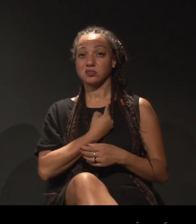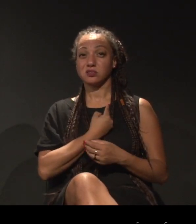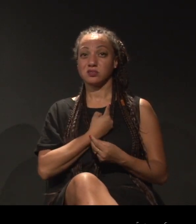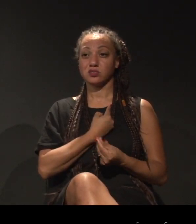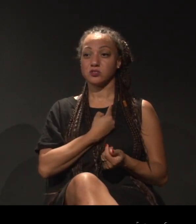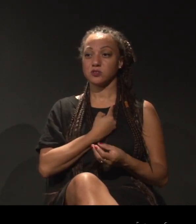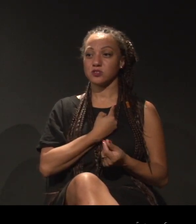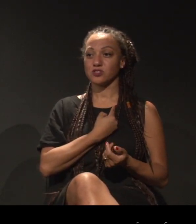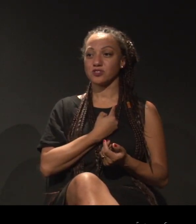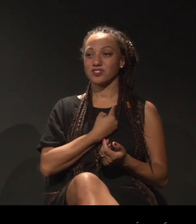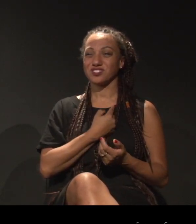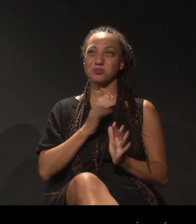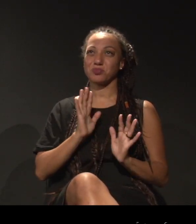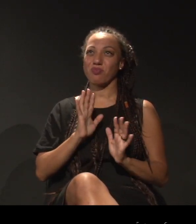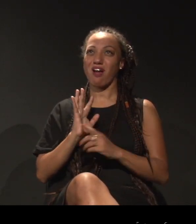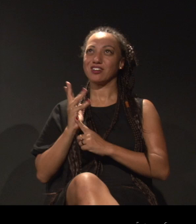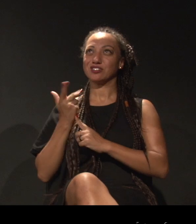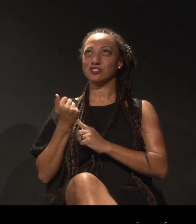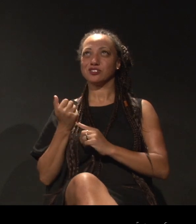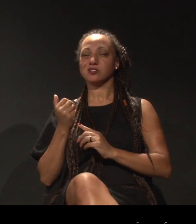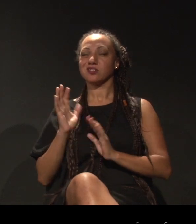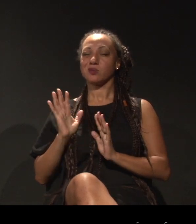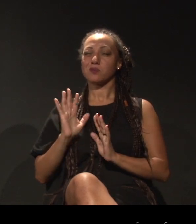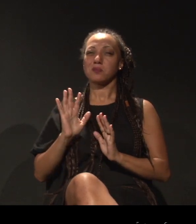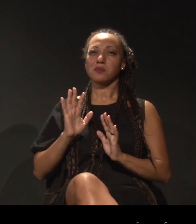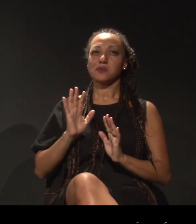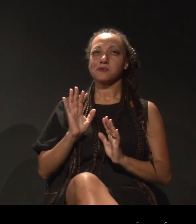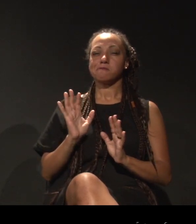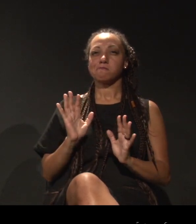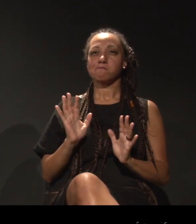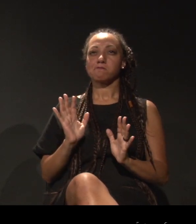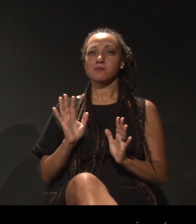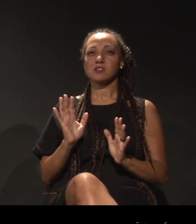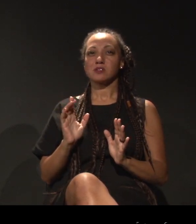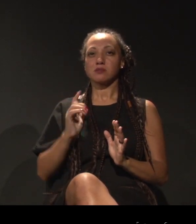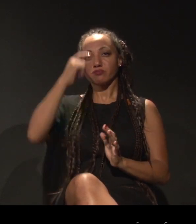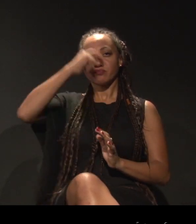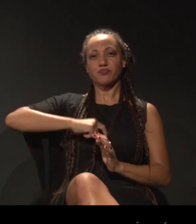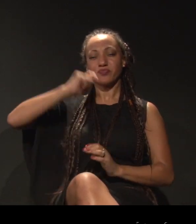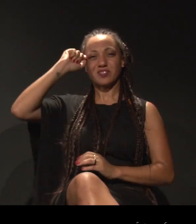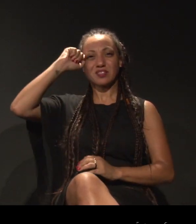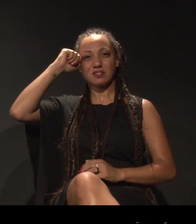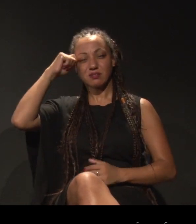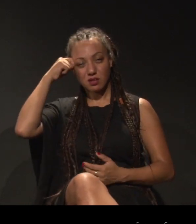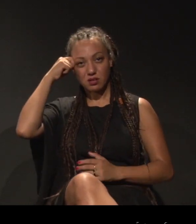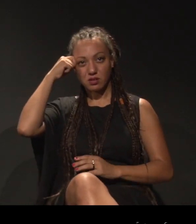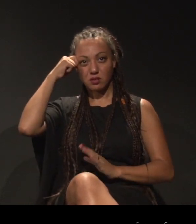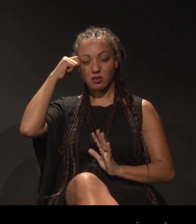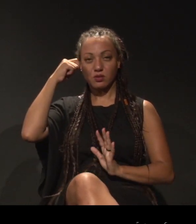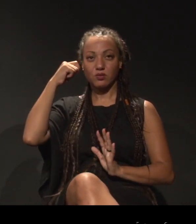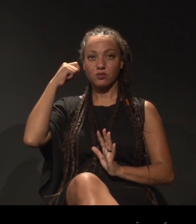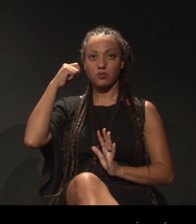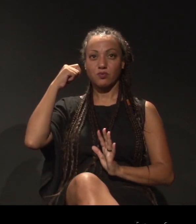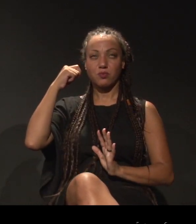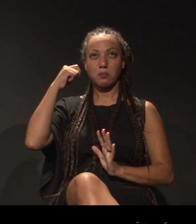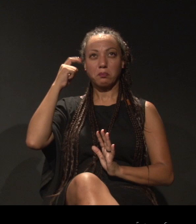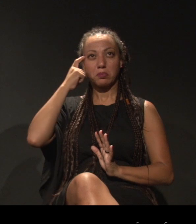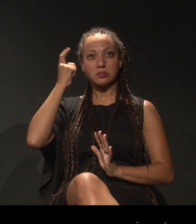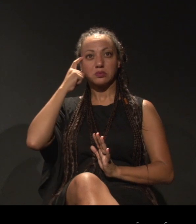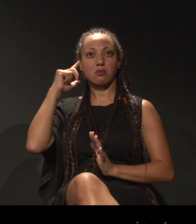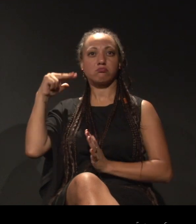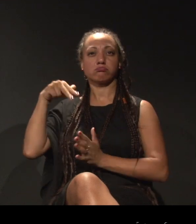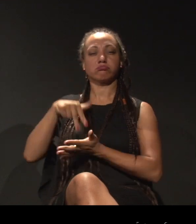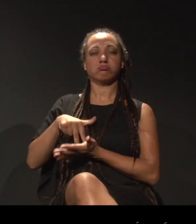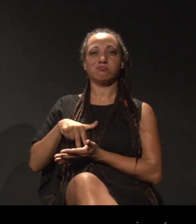não como artista, mas como negros, como pessoas, neste lugar